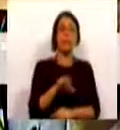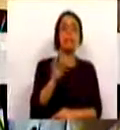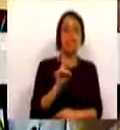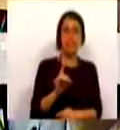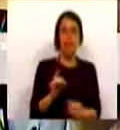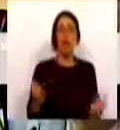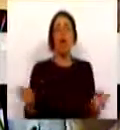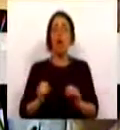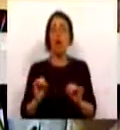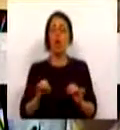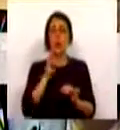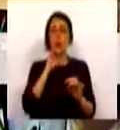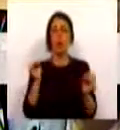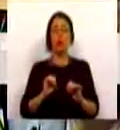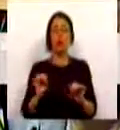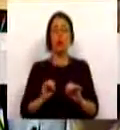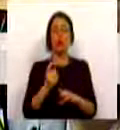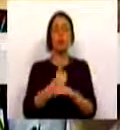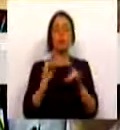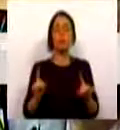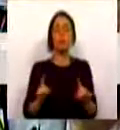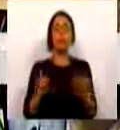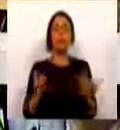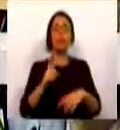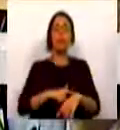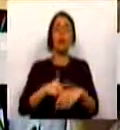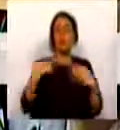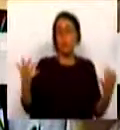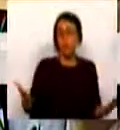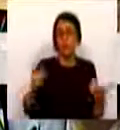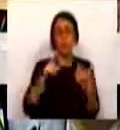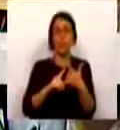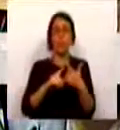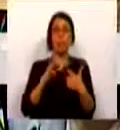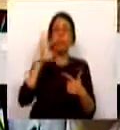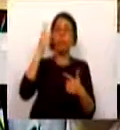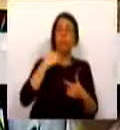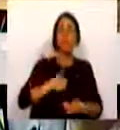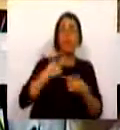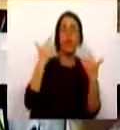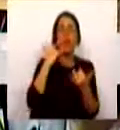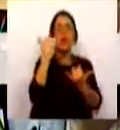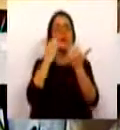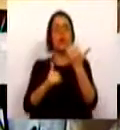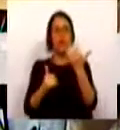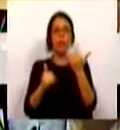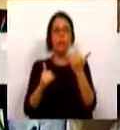e não houve, provavelmente, porque o tempo esteve bem, melhor, os riscos